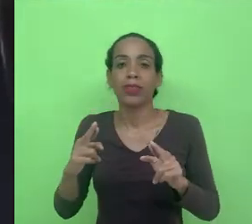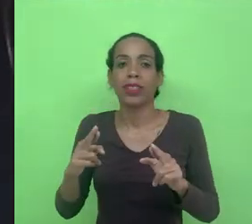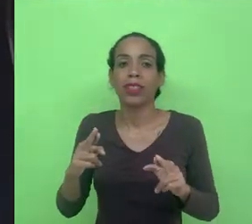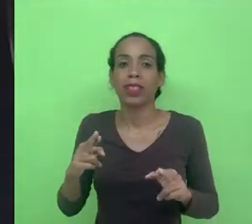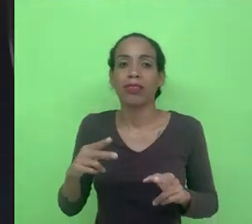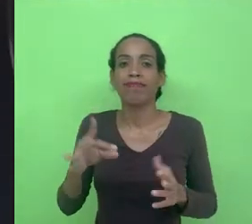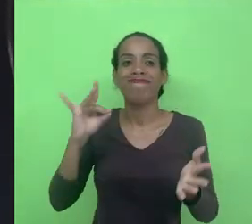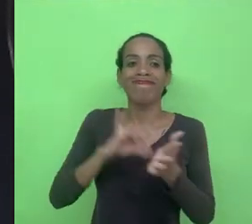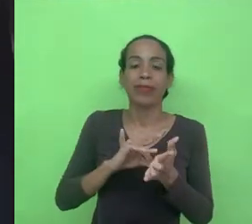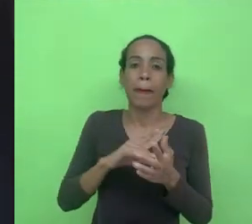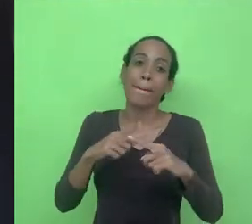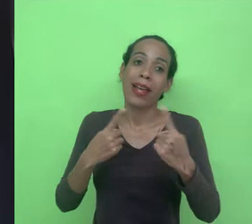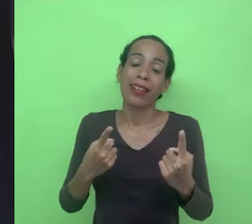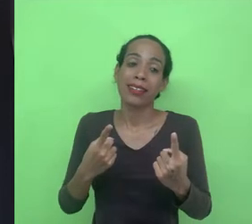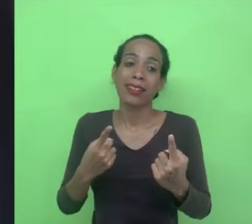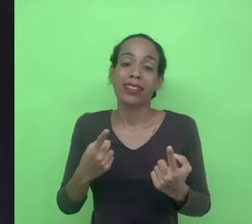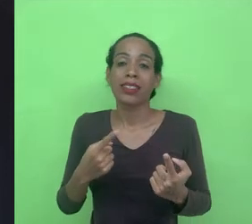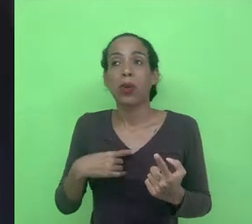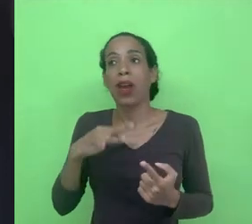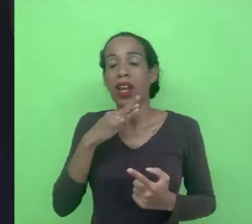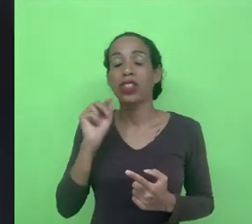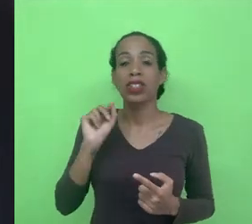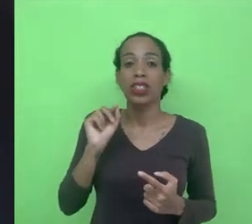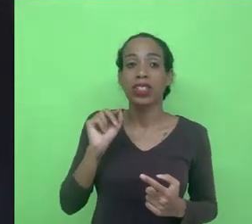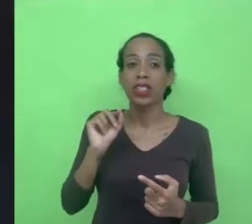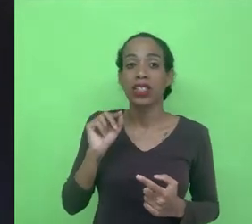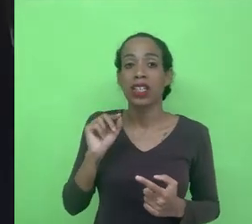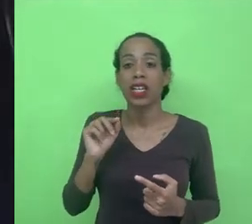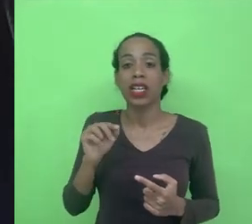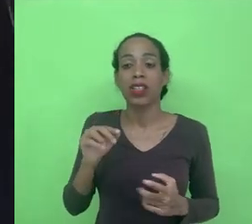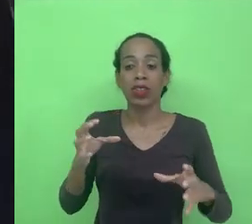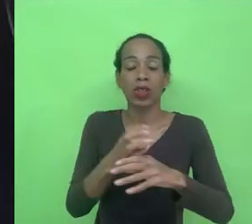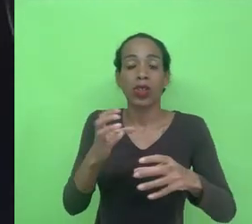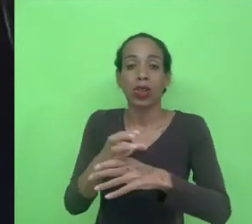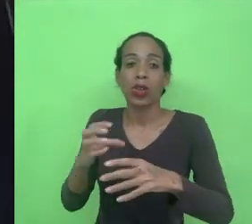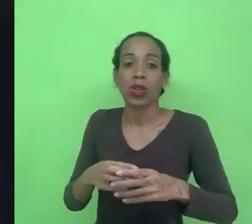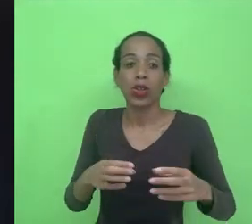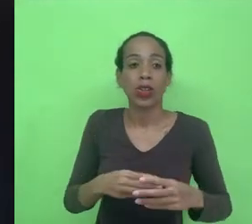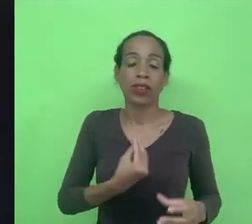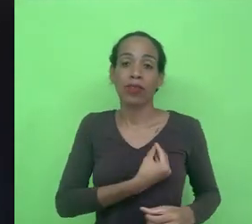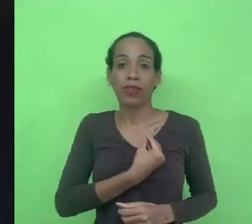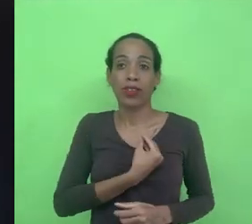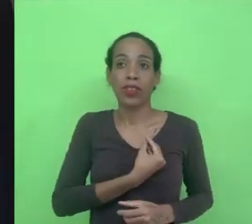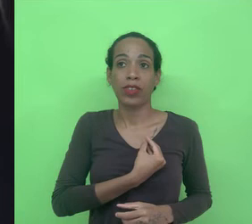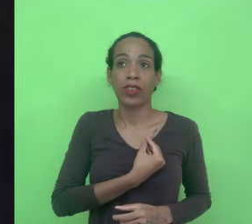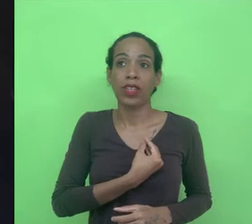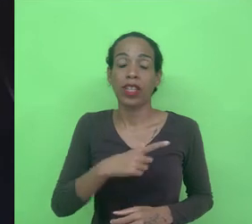mas eu acho que a sociedade hoje a sociedade como existe hoje foram